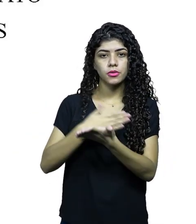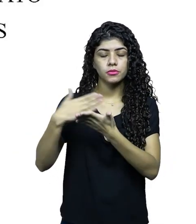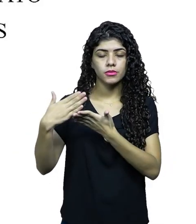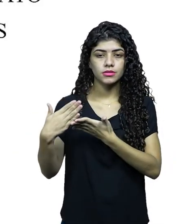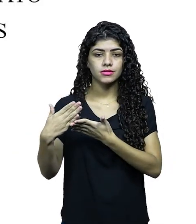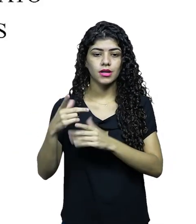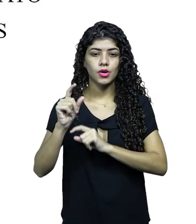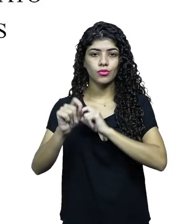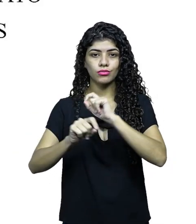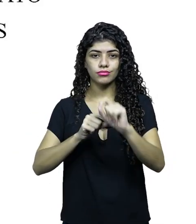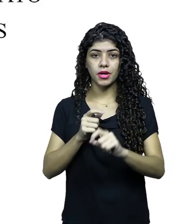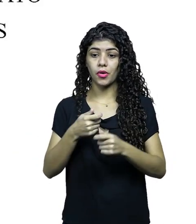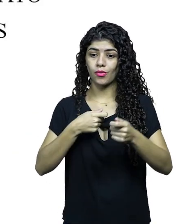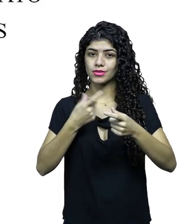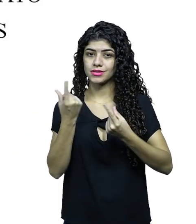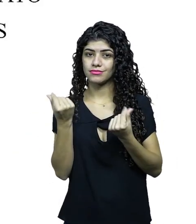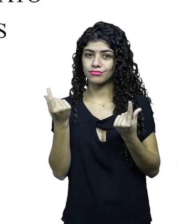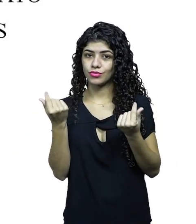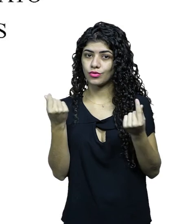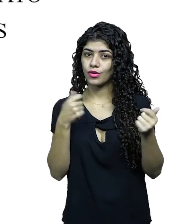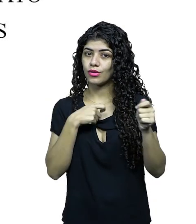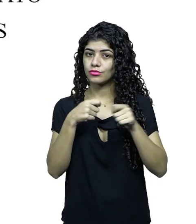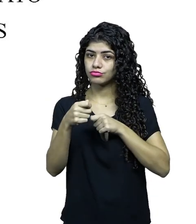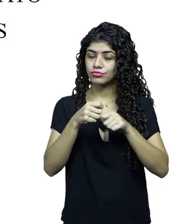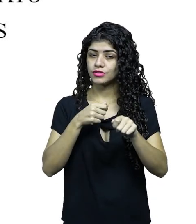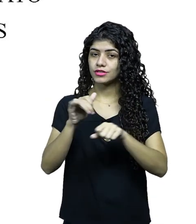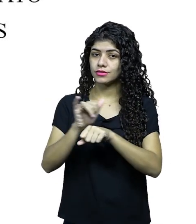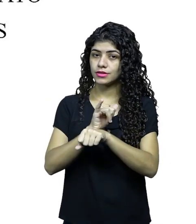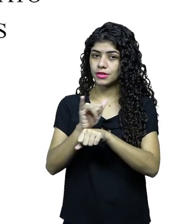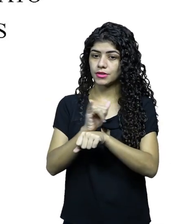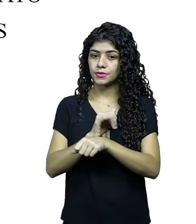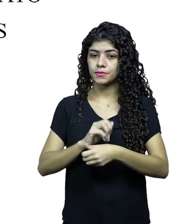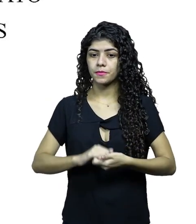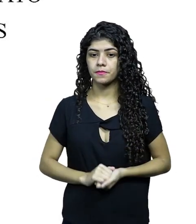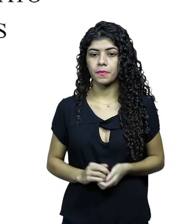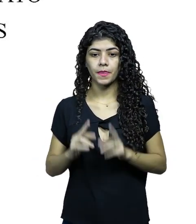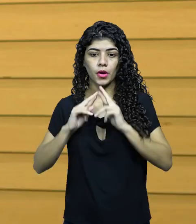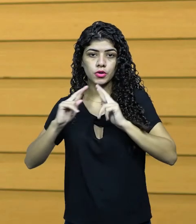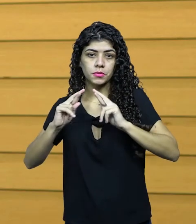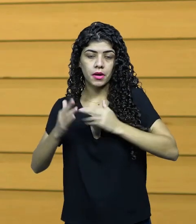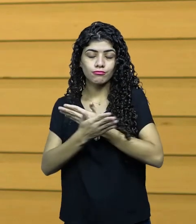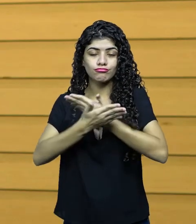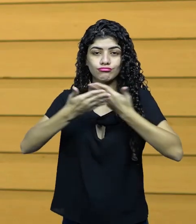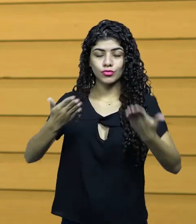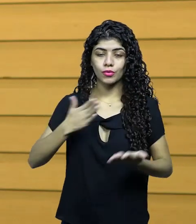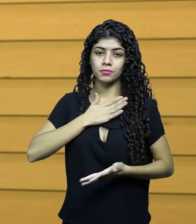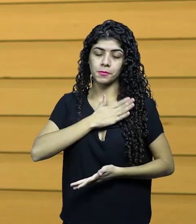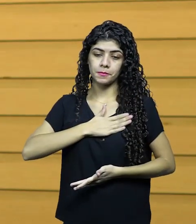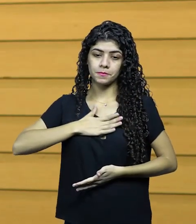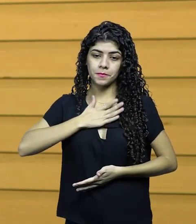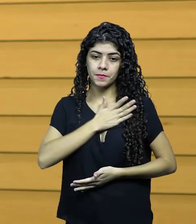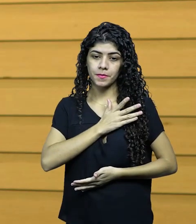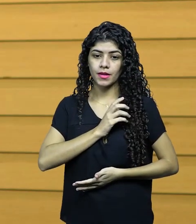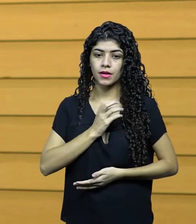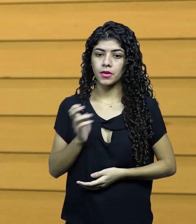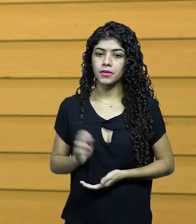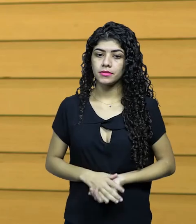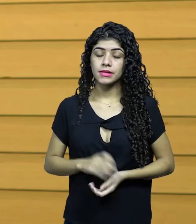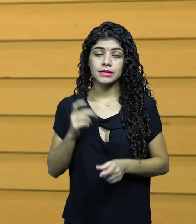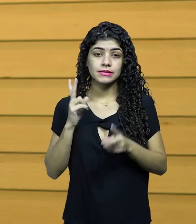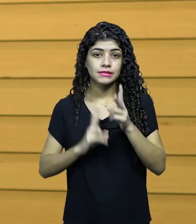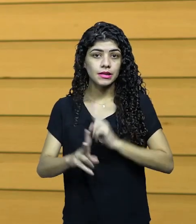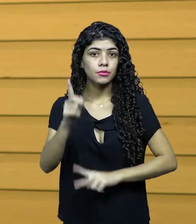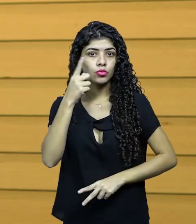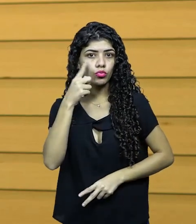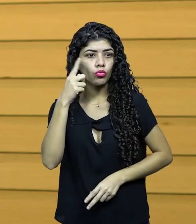nós vamos entrar nos elementos financeiros e estratégicos. Espero que você tenha gostado da aula.